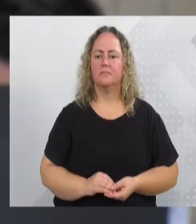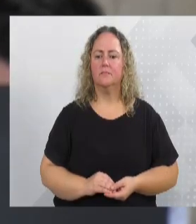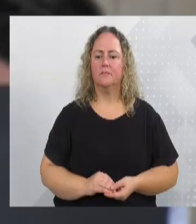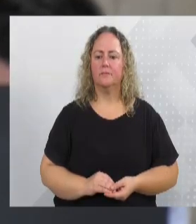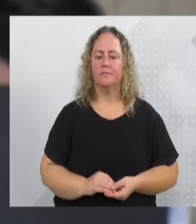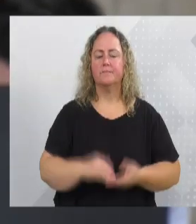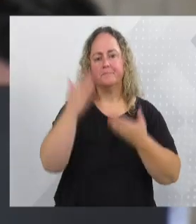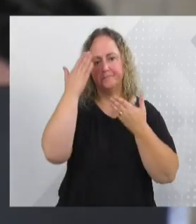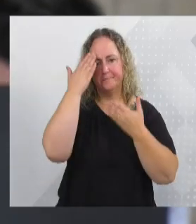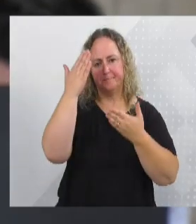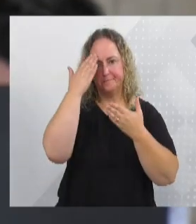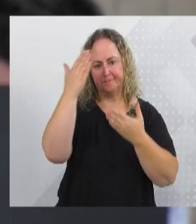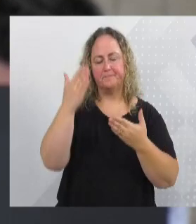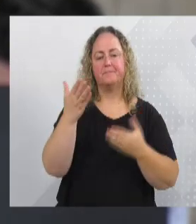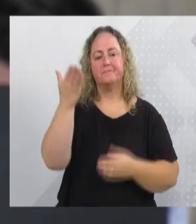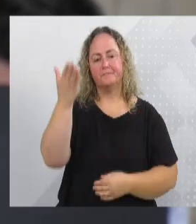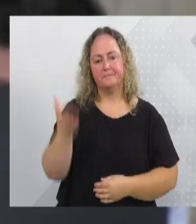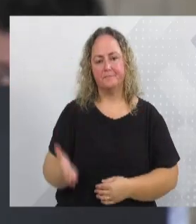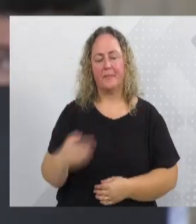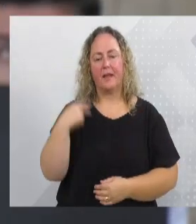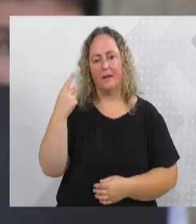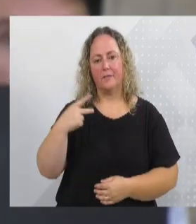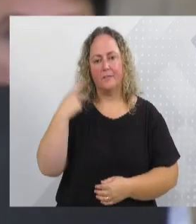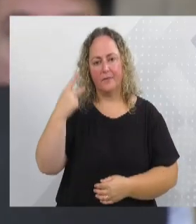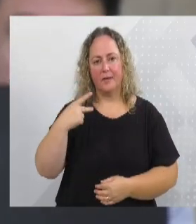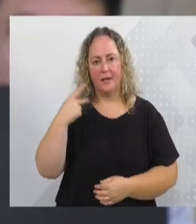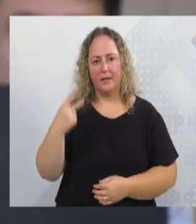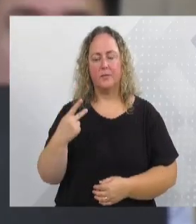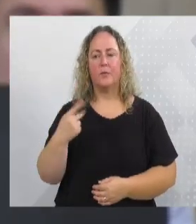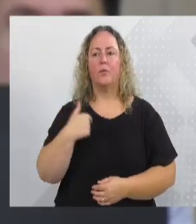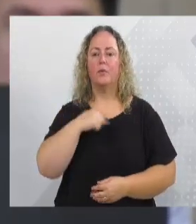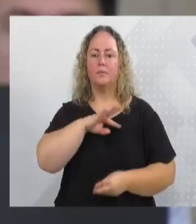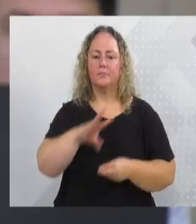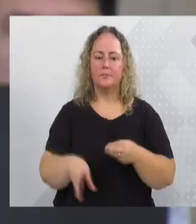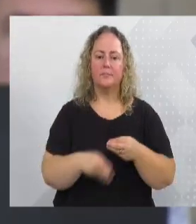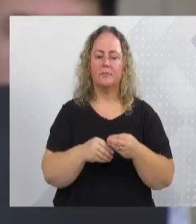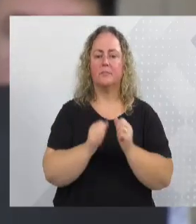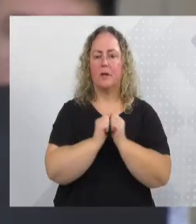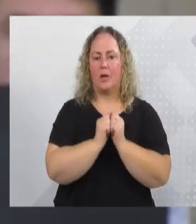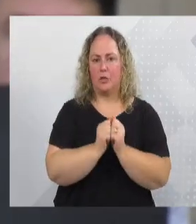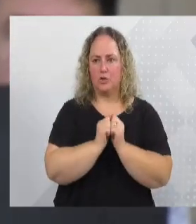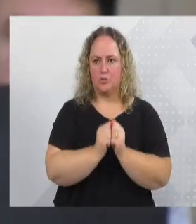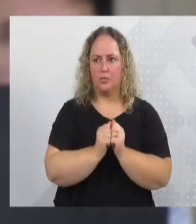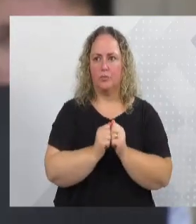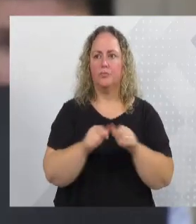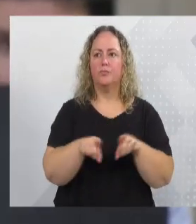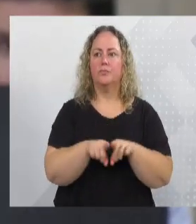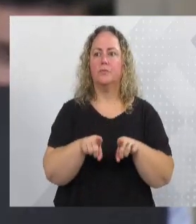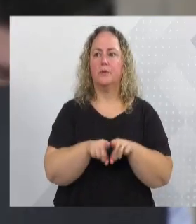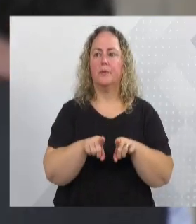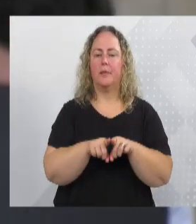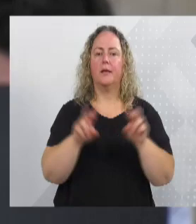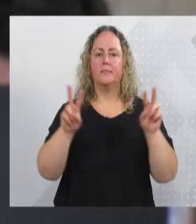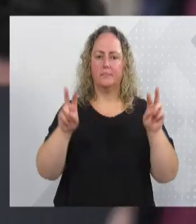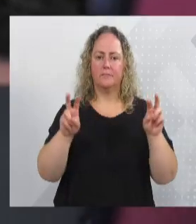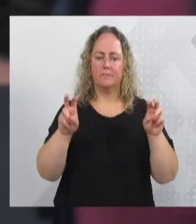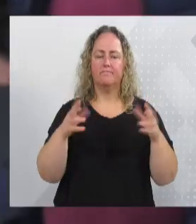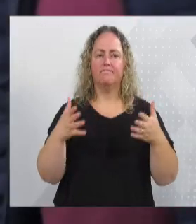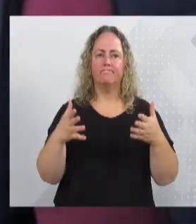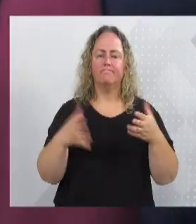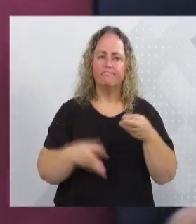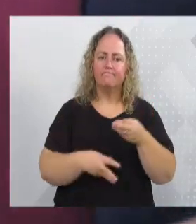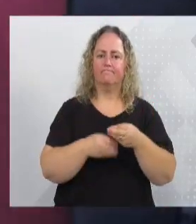vereador Marciano Intribes, para que eu possa contribuir e falar na sua fala.